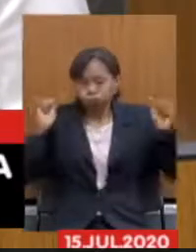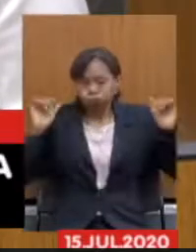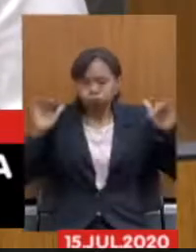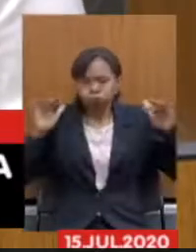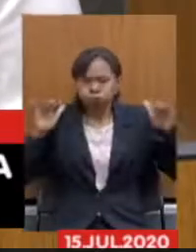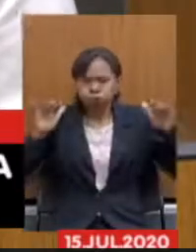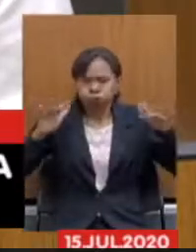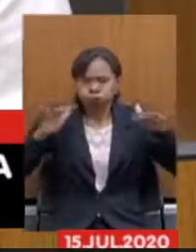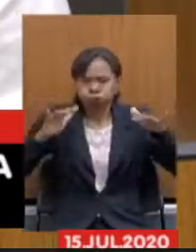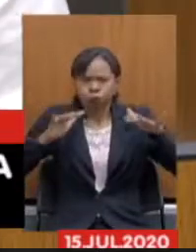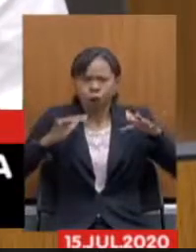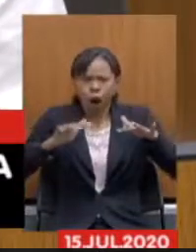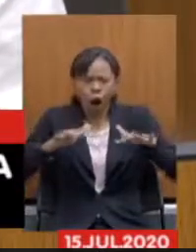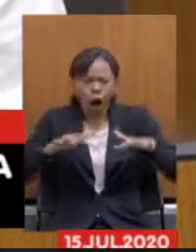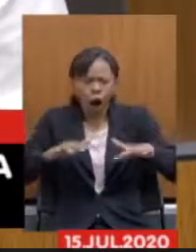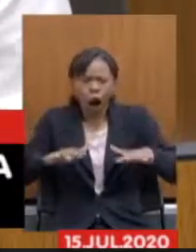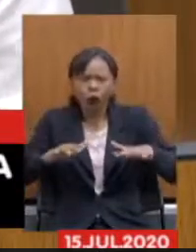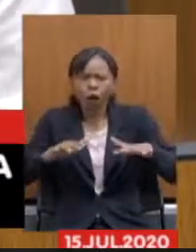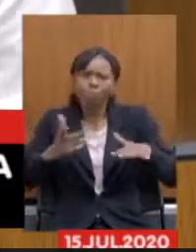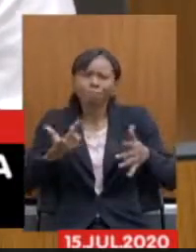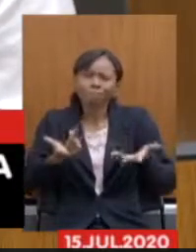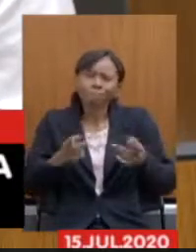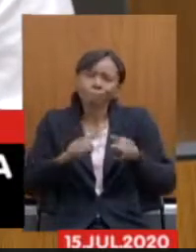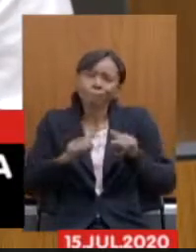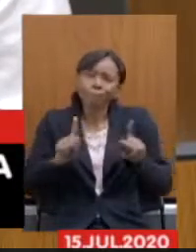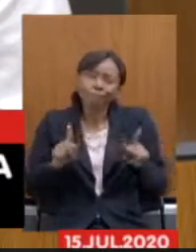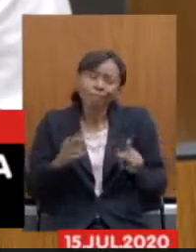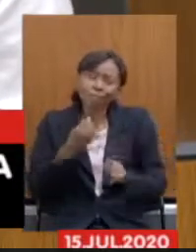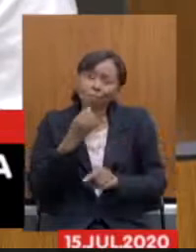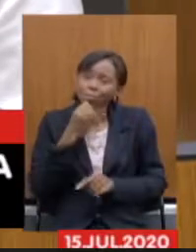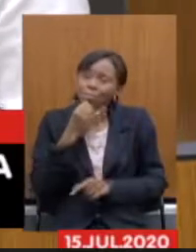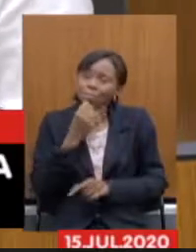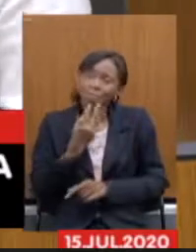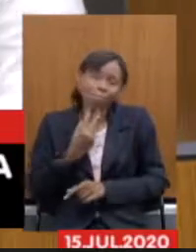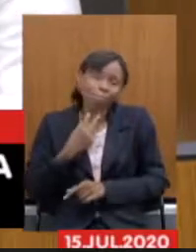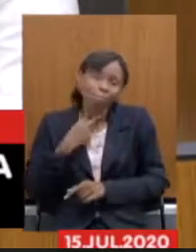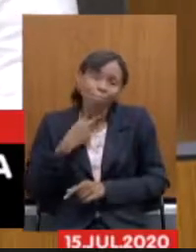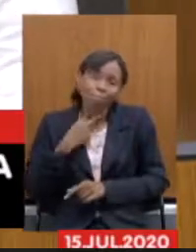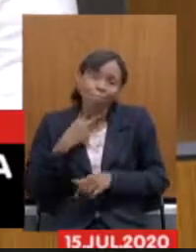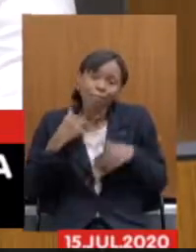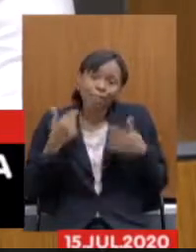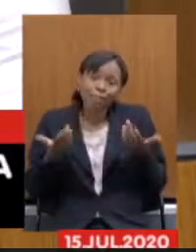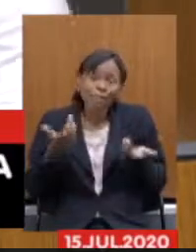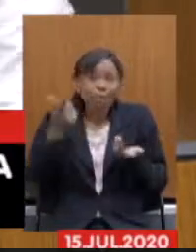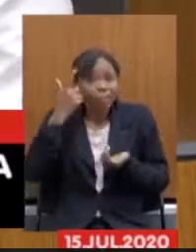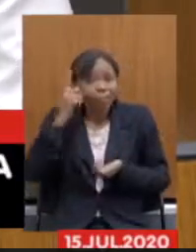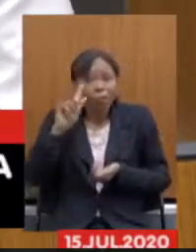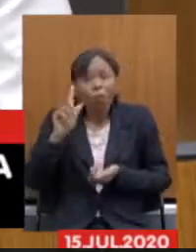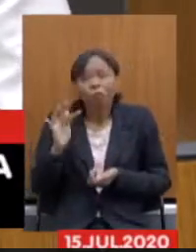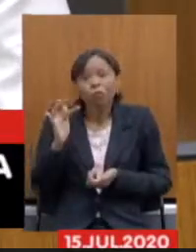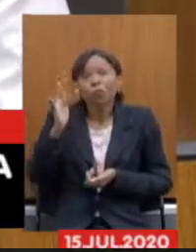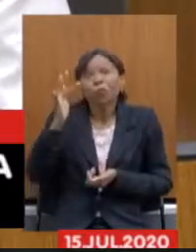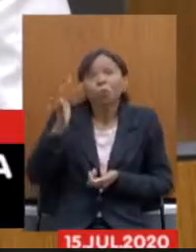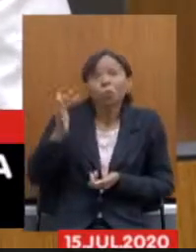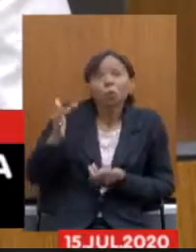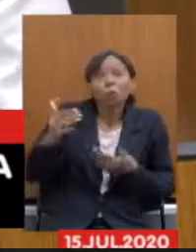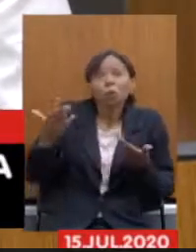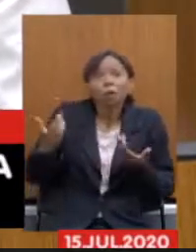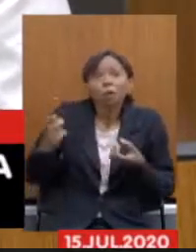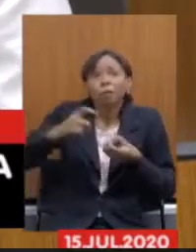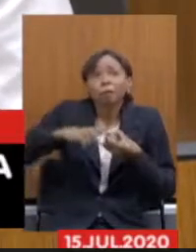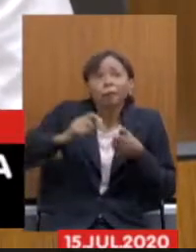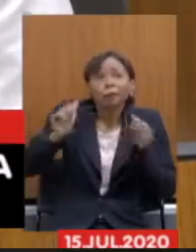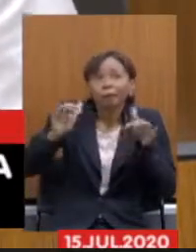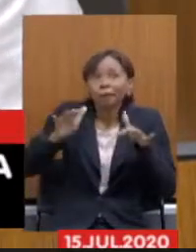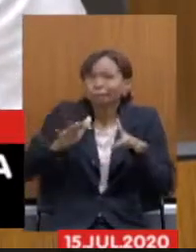as galerias lotadas mas não vamos poder ter isso infelizmente não sabemos quando vamos ter isso de volta e a